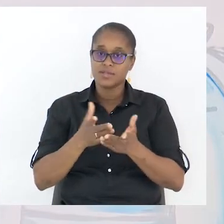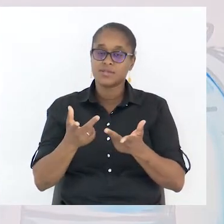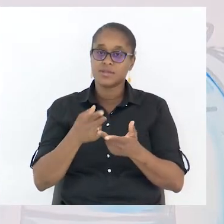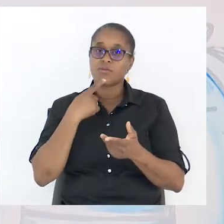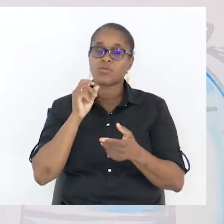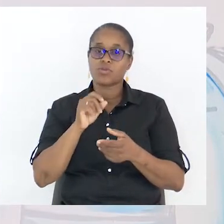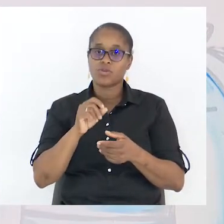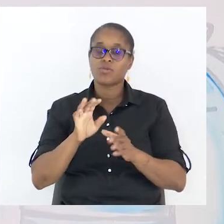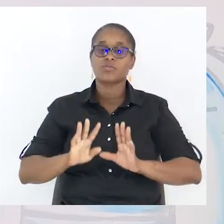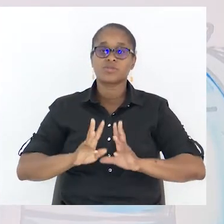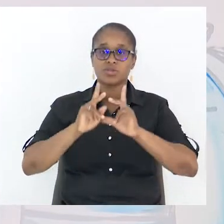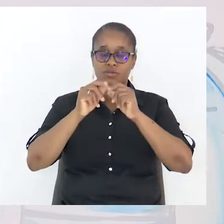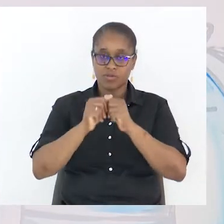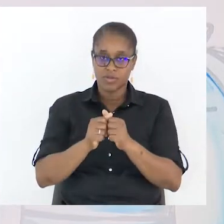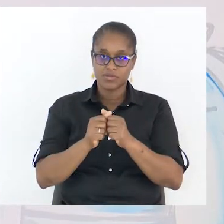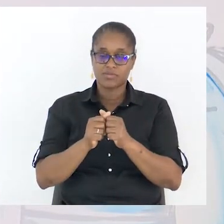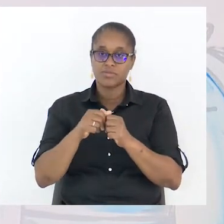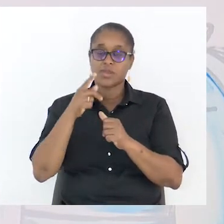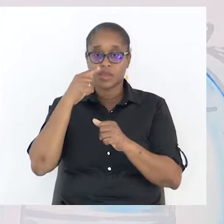tema, tem a sua tese,